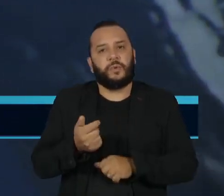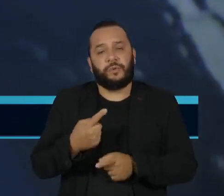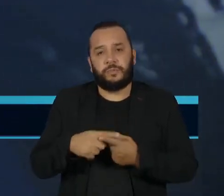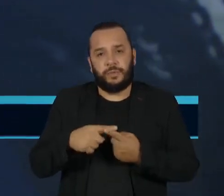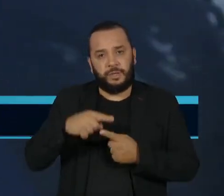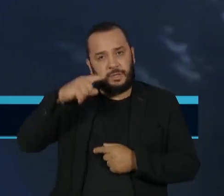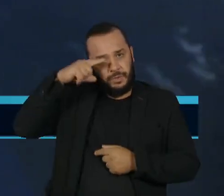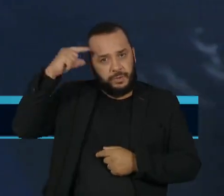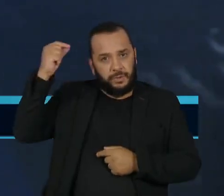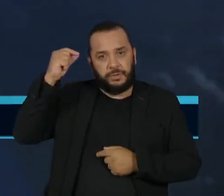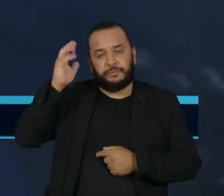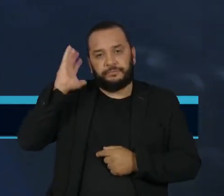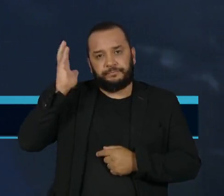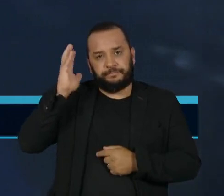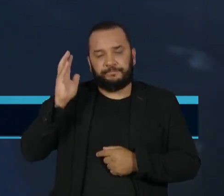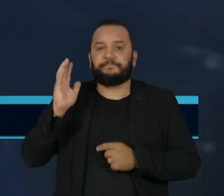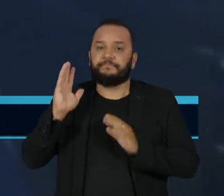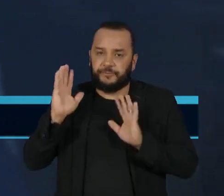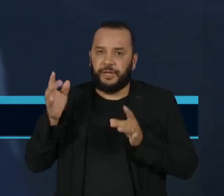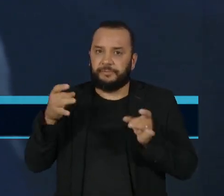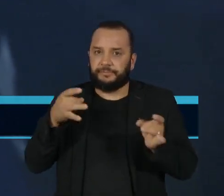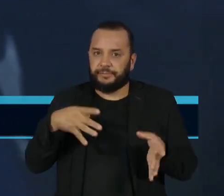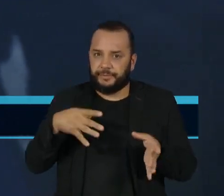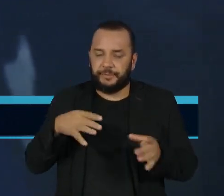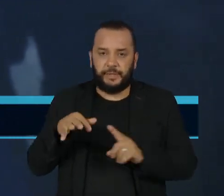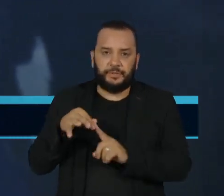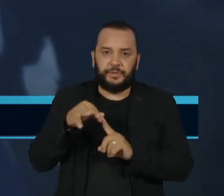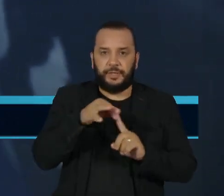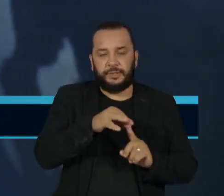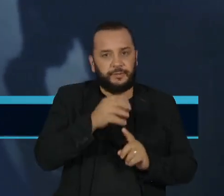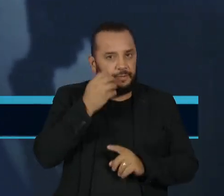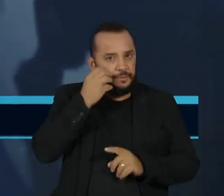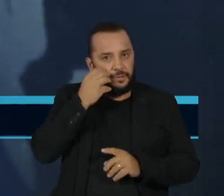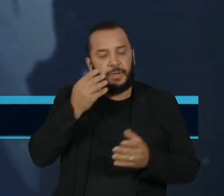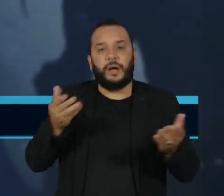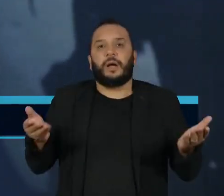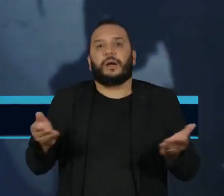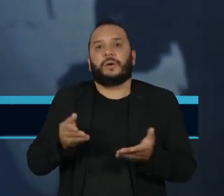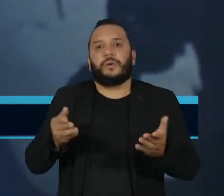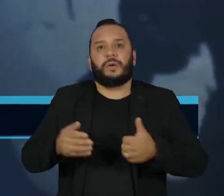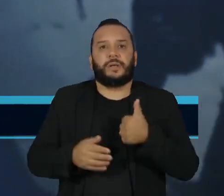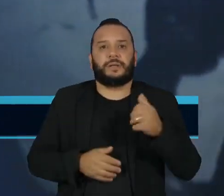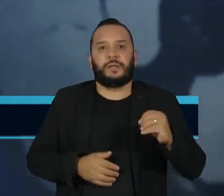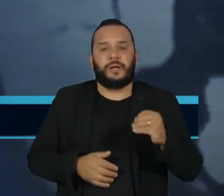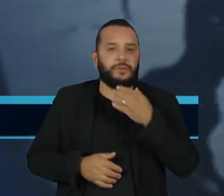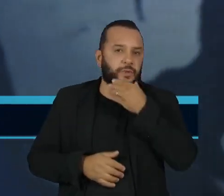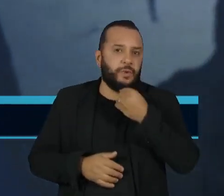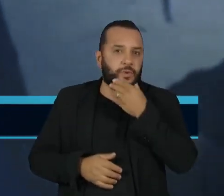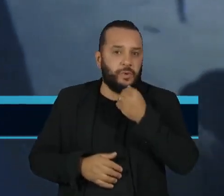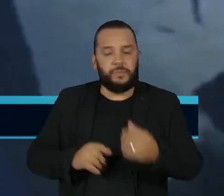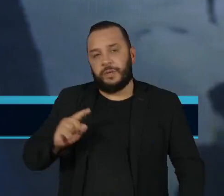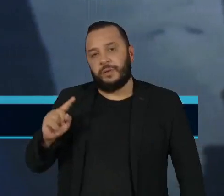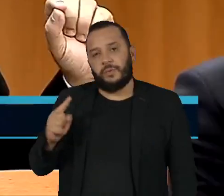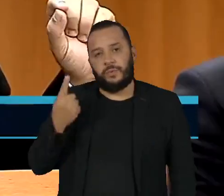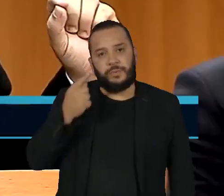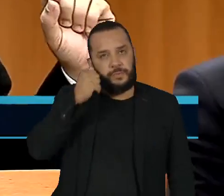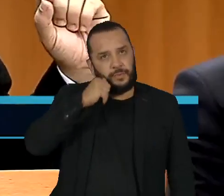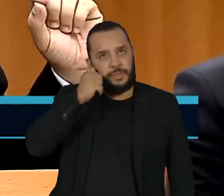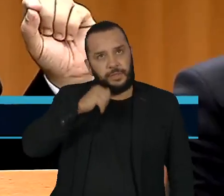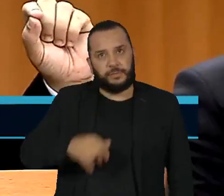ministra Rosa Weber e a indicação de Flávio Dino, a corte deverá ser formada por 10 homens e apenas uma mulher.